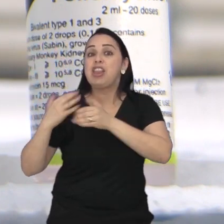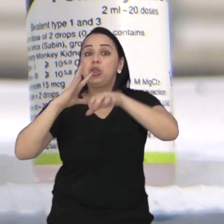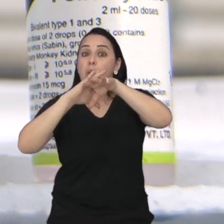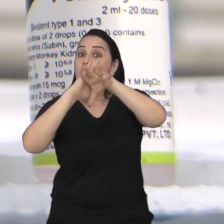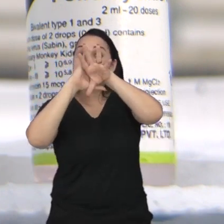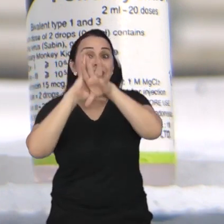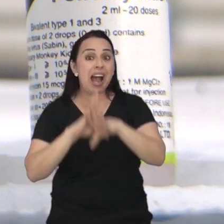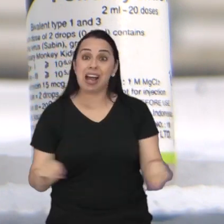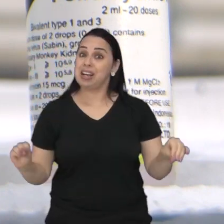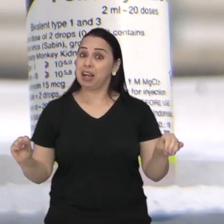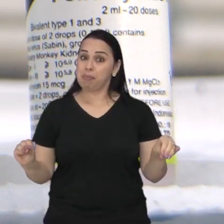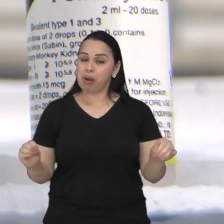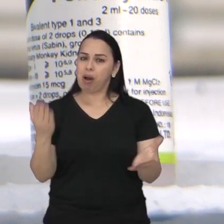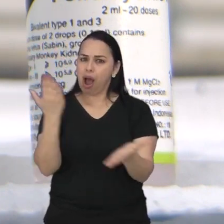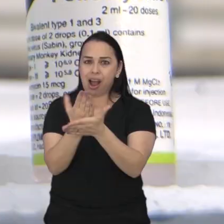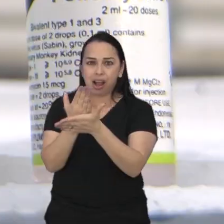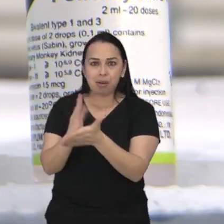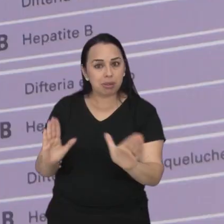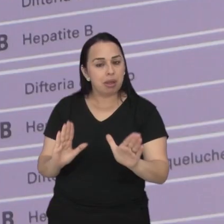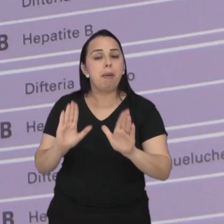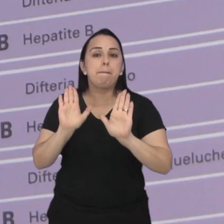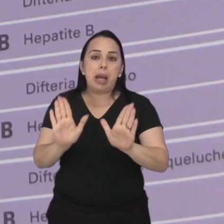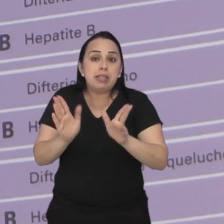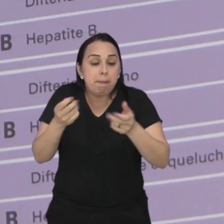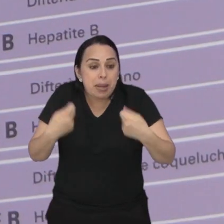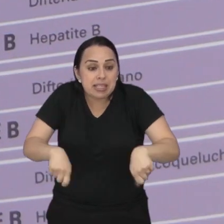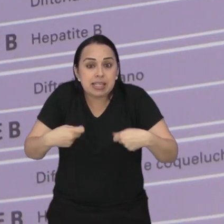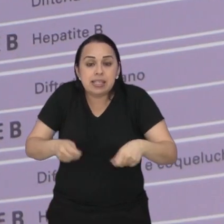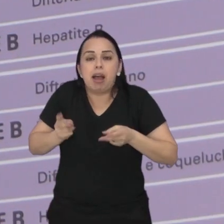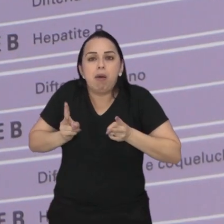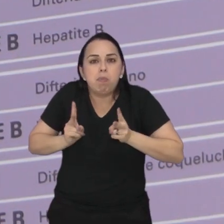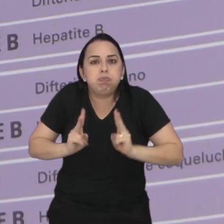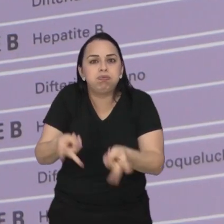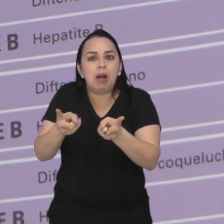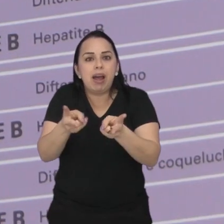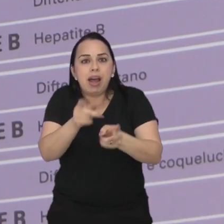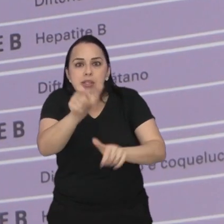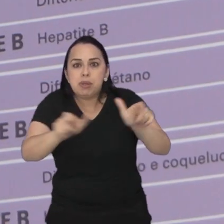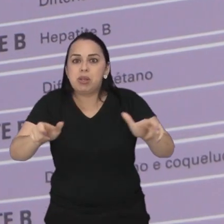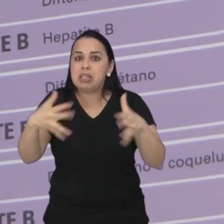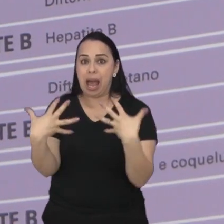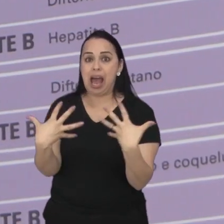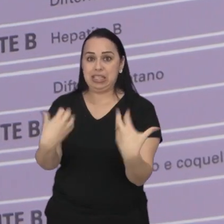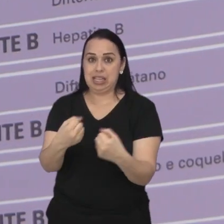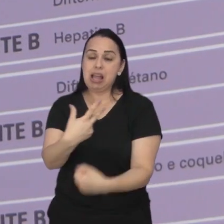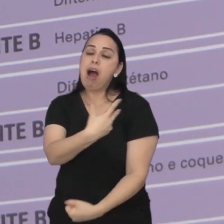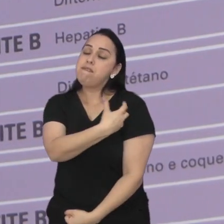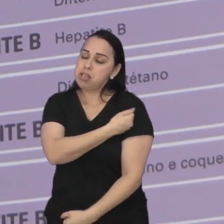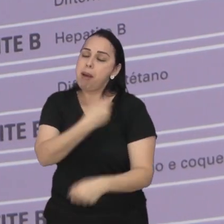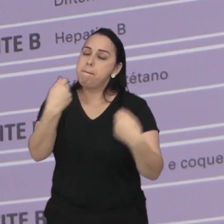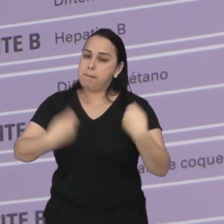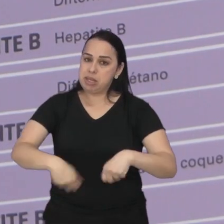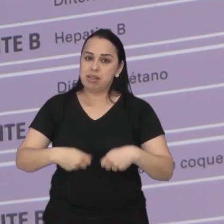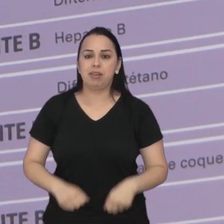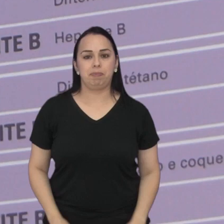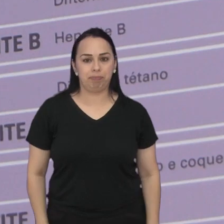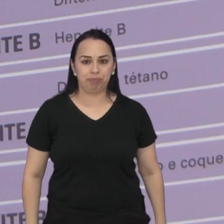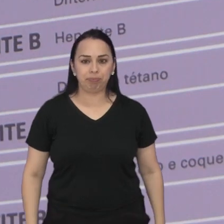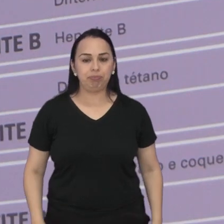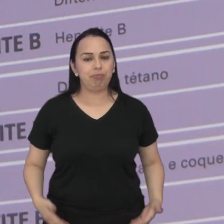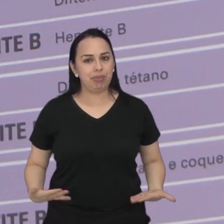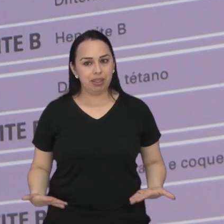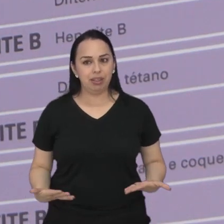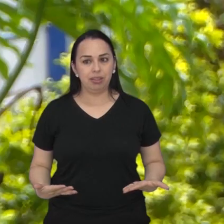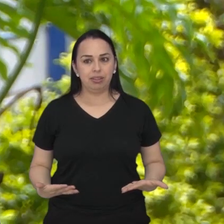por erradicar doenças no país mas para isso continuar é preciso ampliar a adesão nas